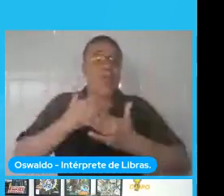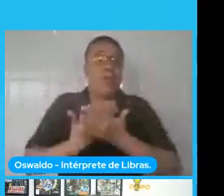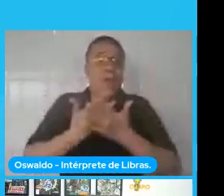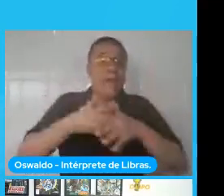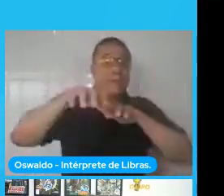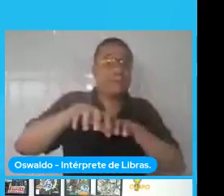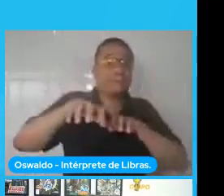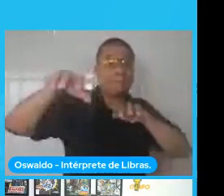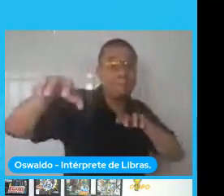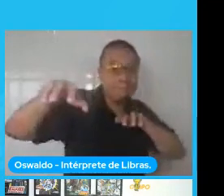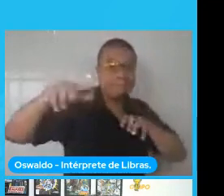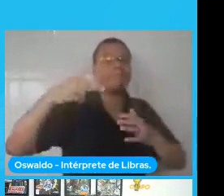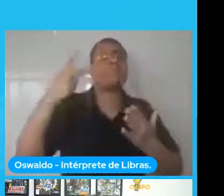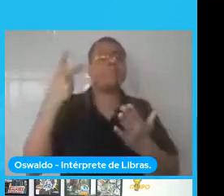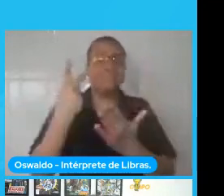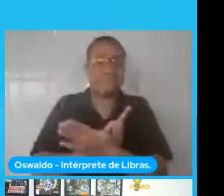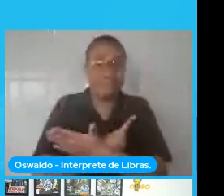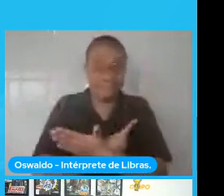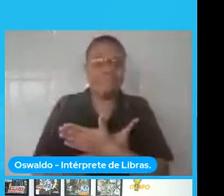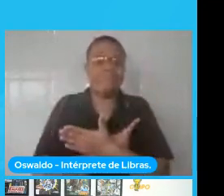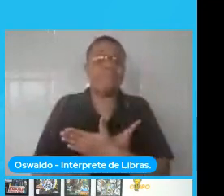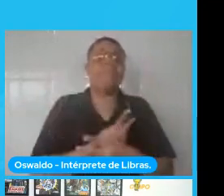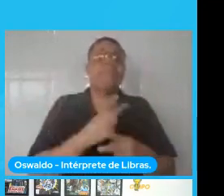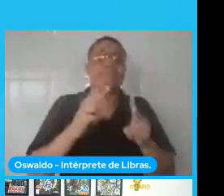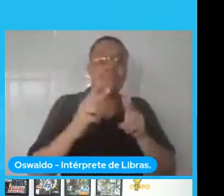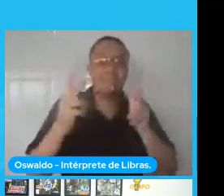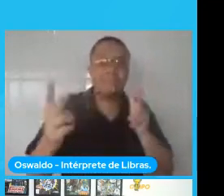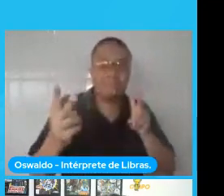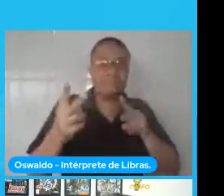por vídeo, né, imagem.